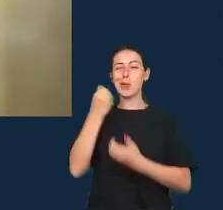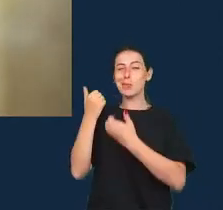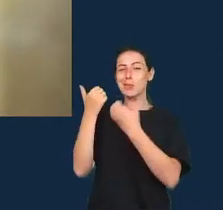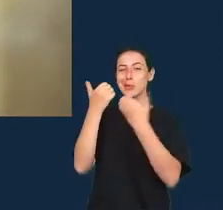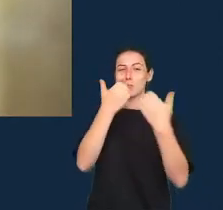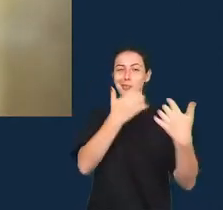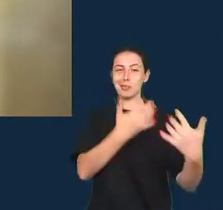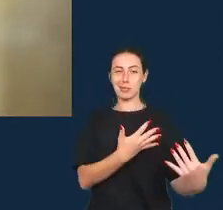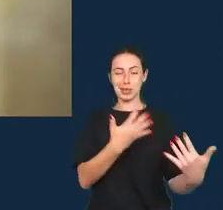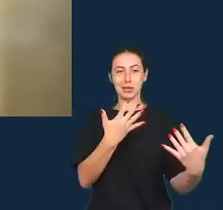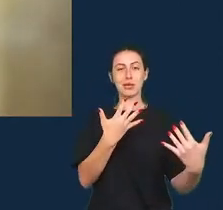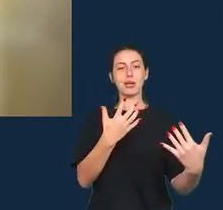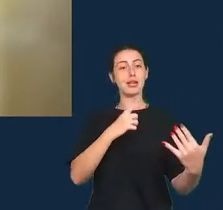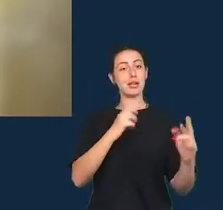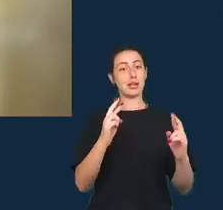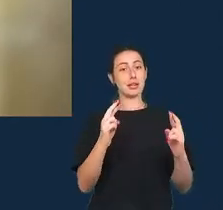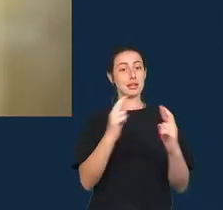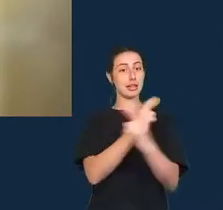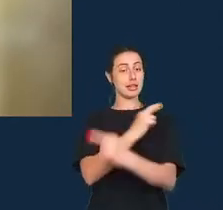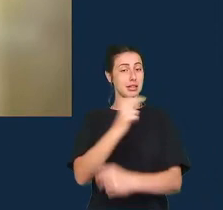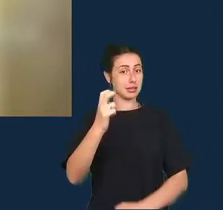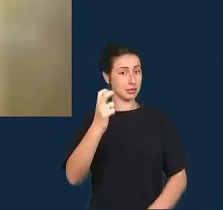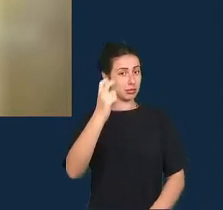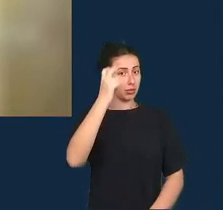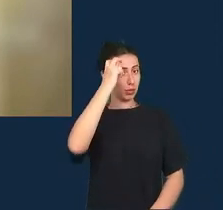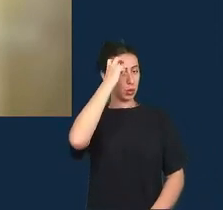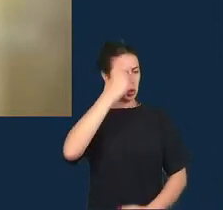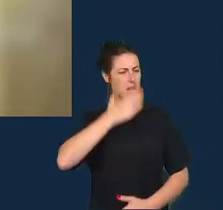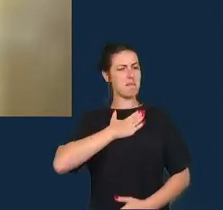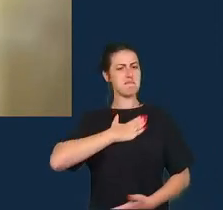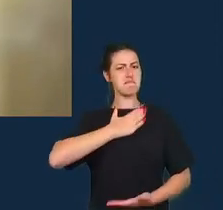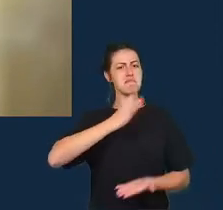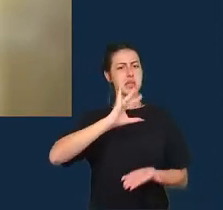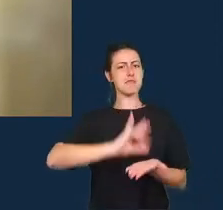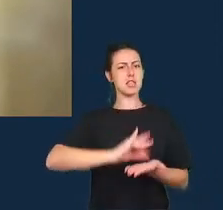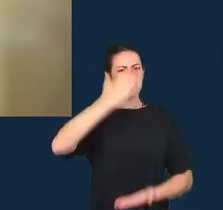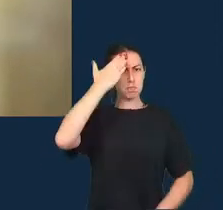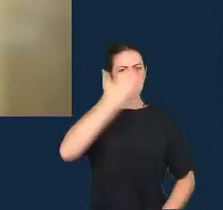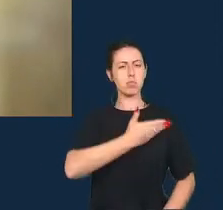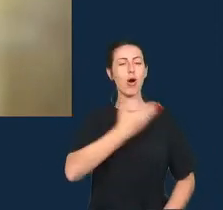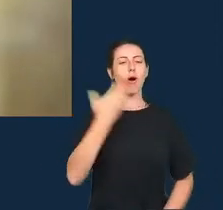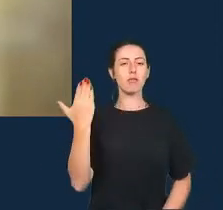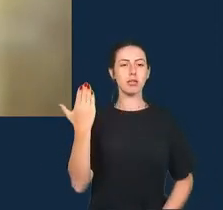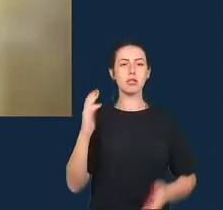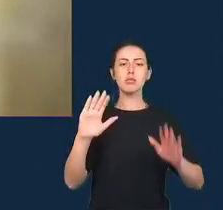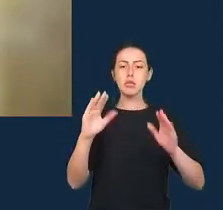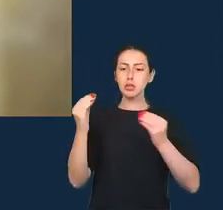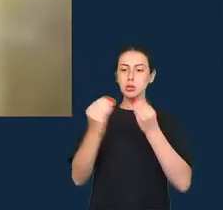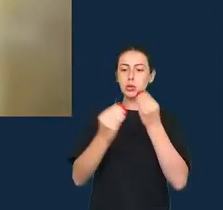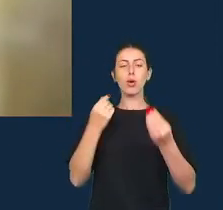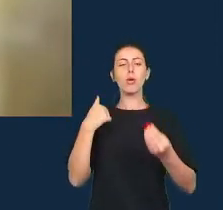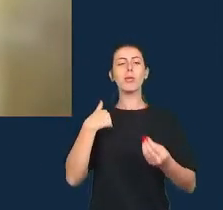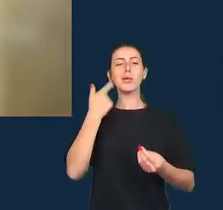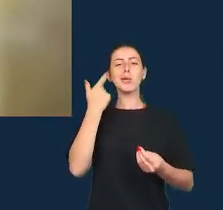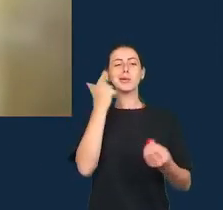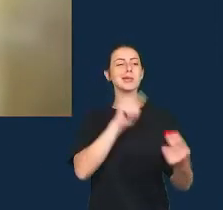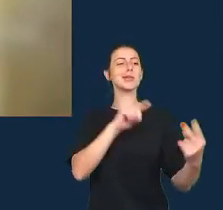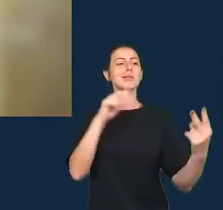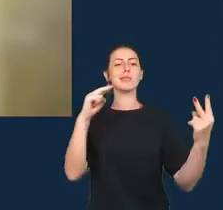a ver com a cultura da certeza como trazer esses ângulos distintos